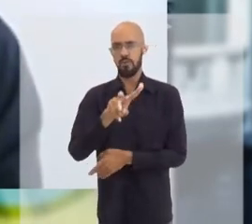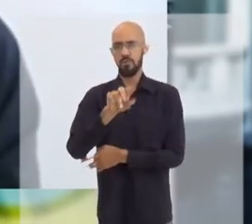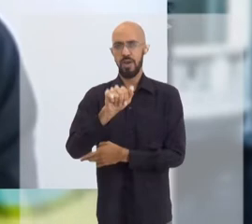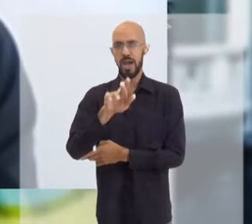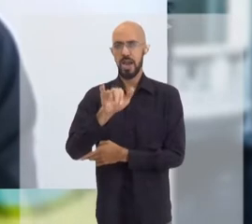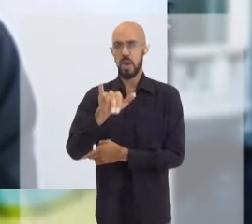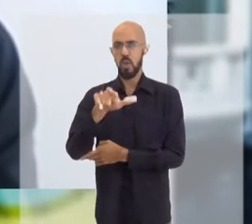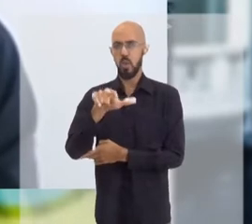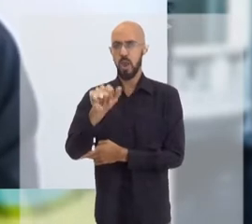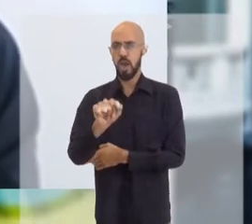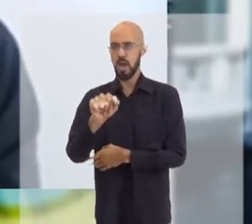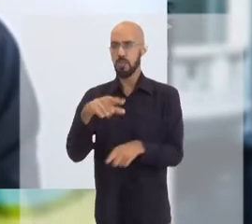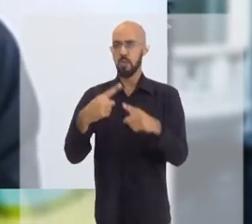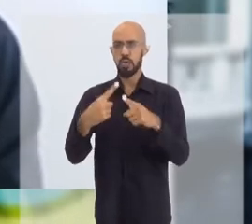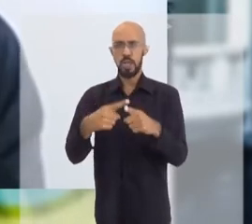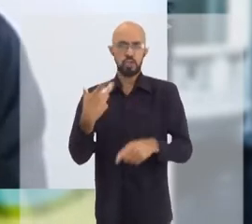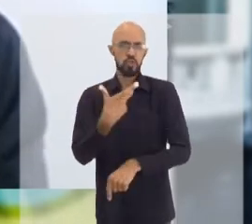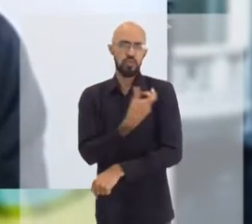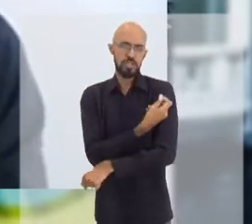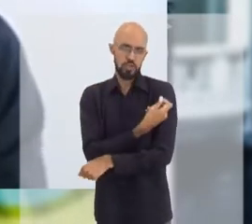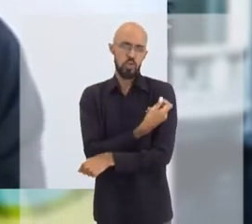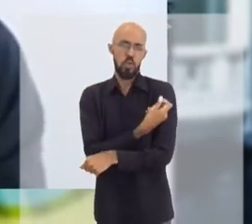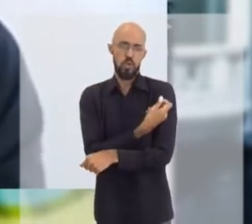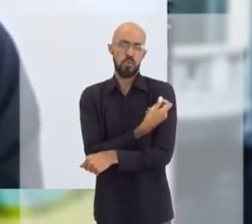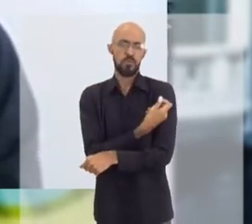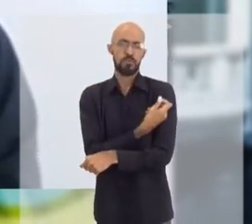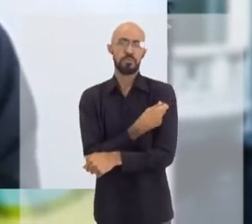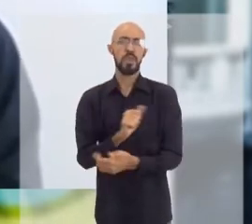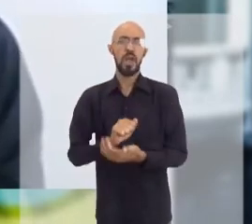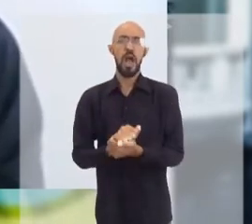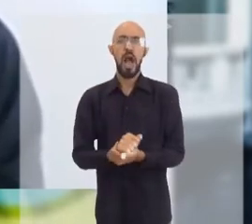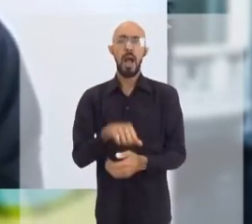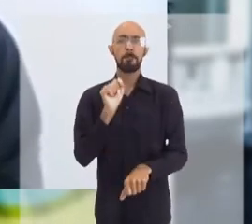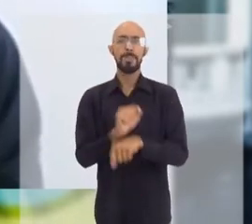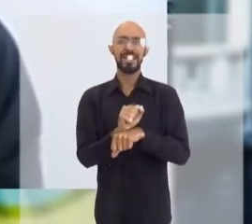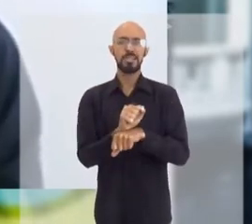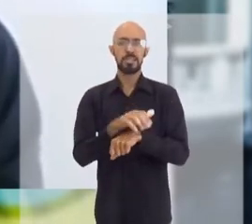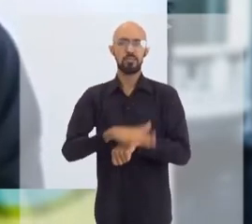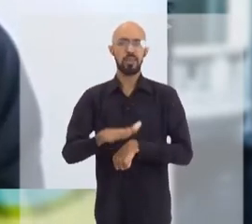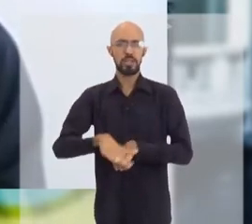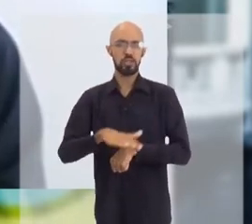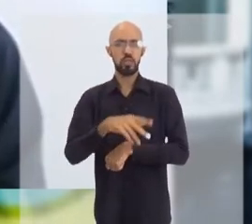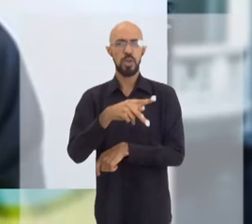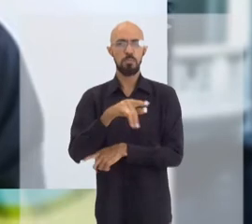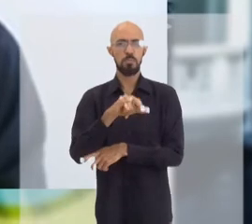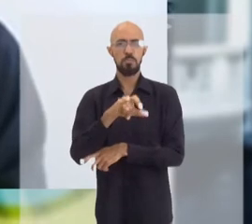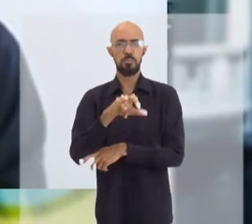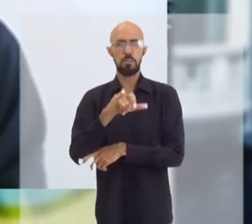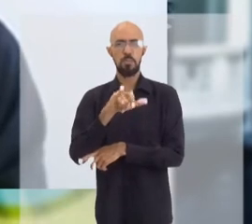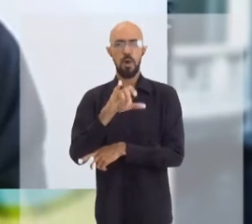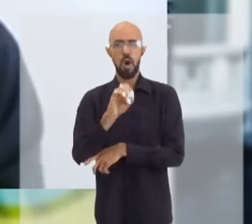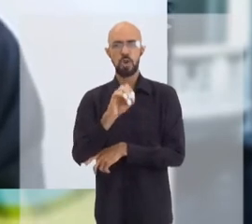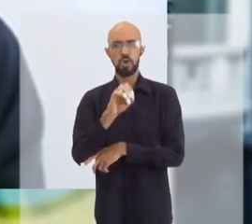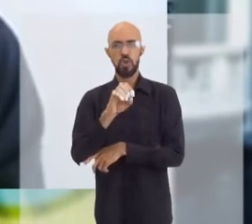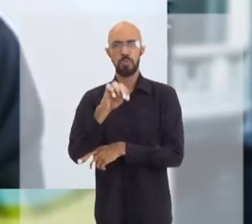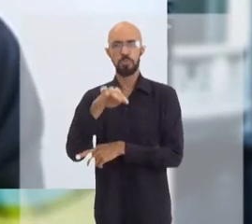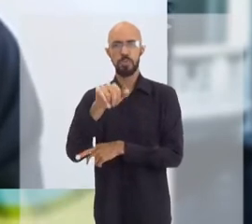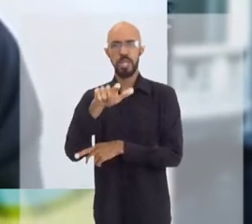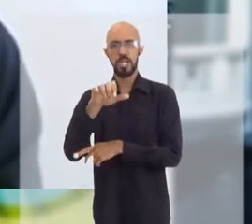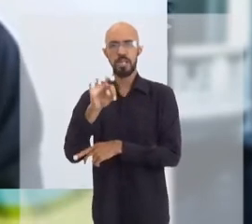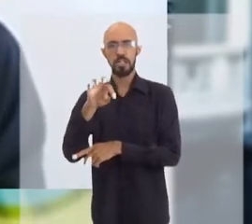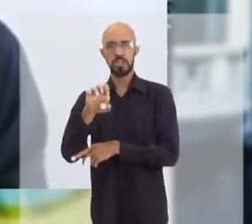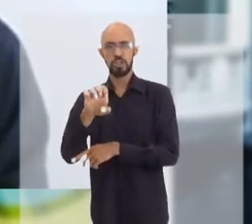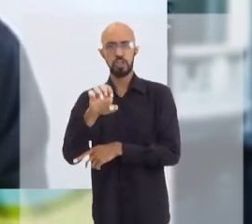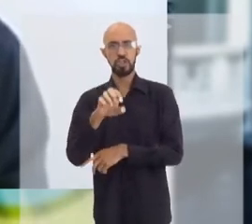porque nós vacinamos muita gente na população. A paralisia infantil, a polio, está praticamente erradicada. Hoje só tem dois